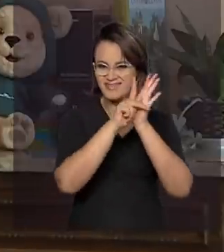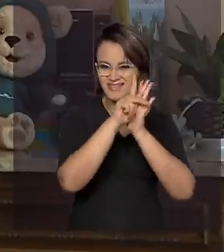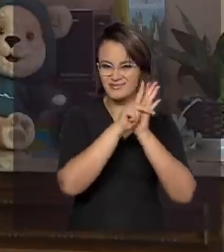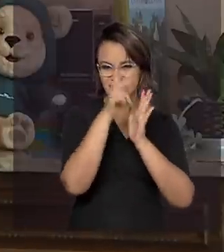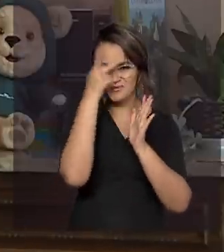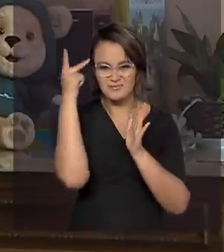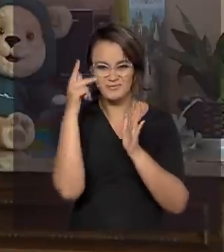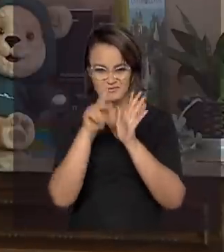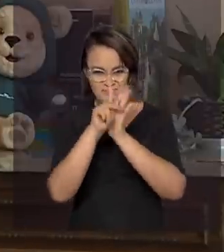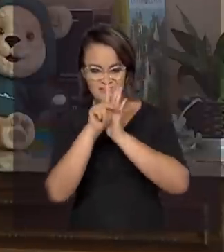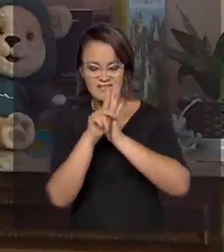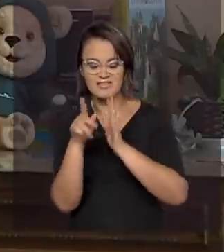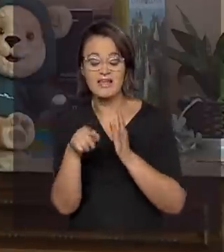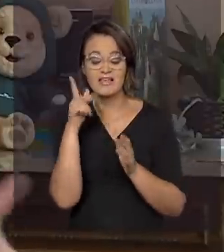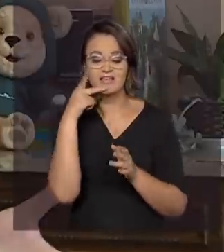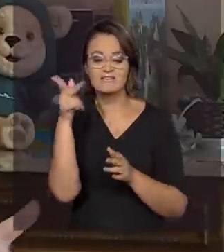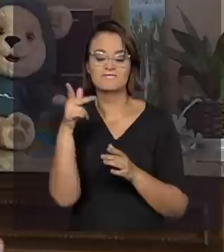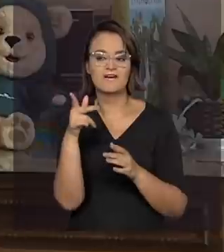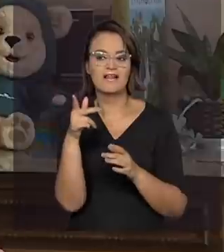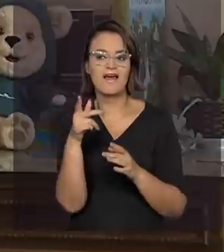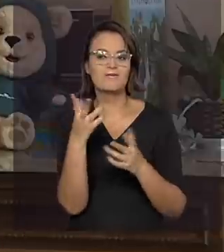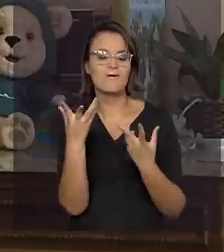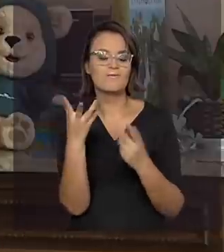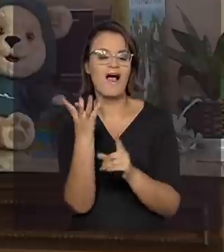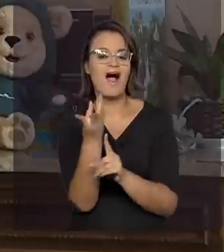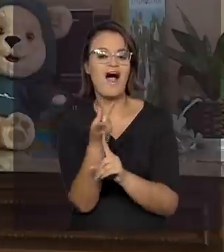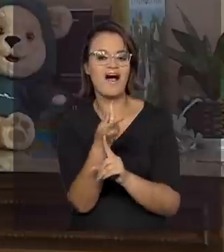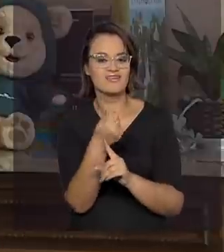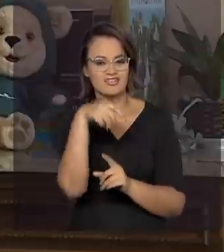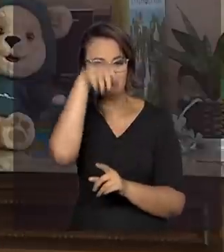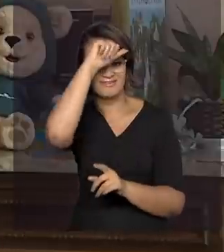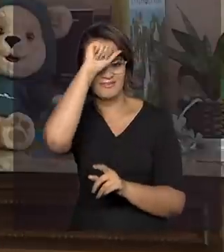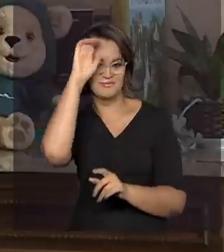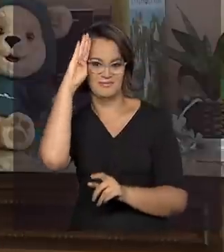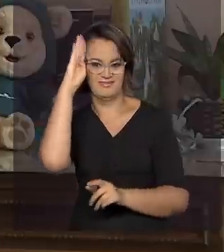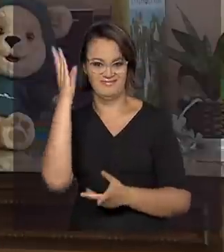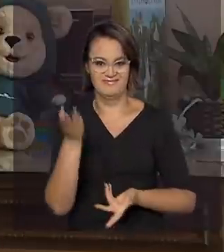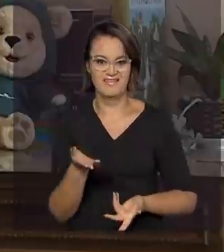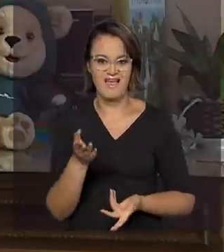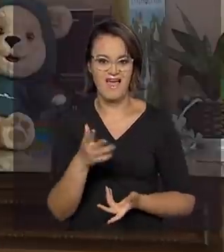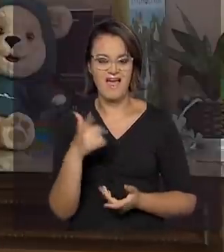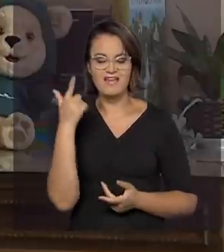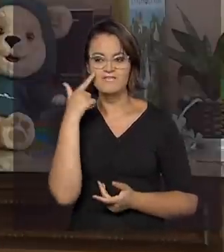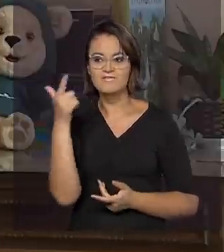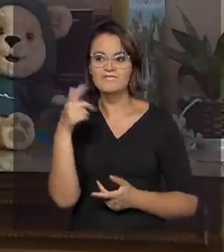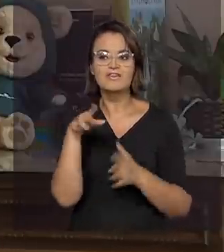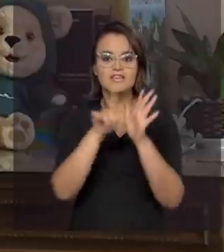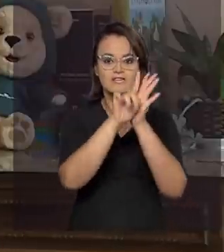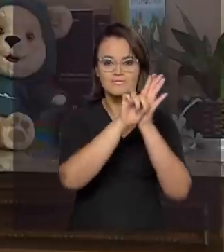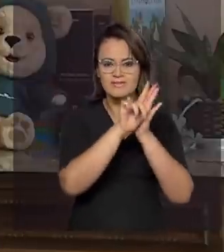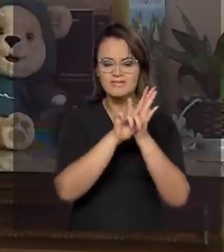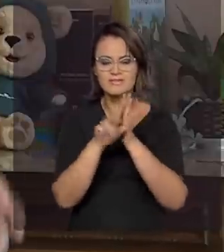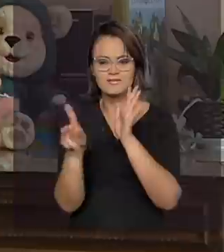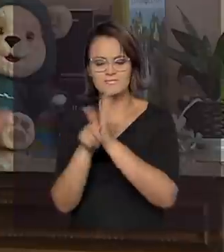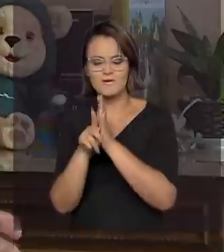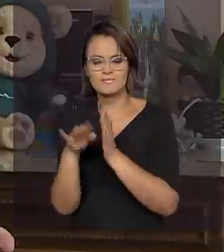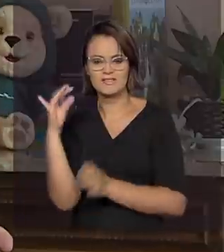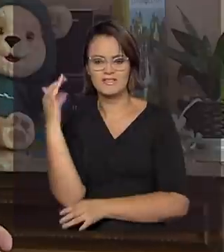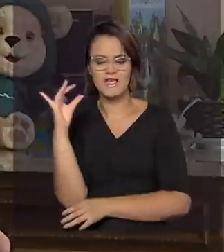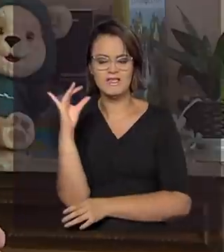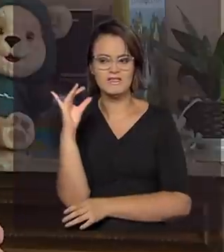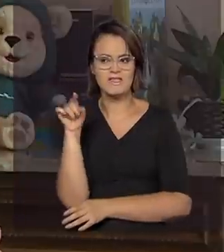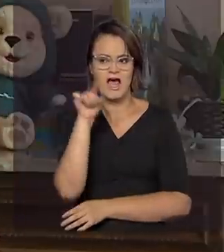chamam de estado da arte da alfabetização. Então, o que há no universo das pesquisas científicas de